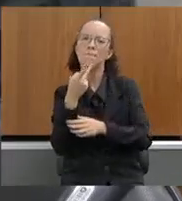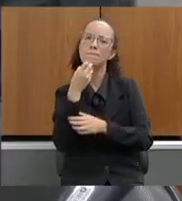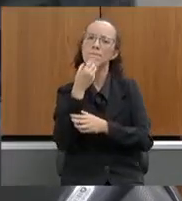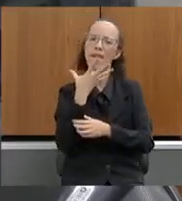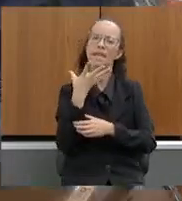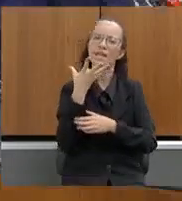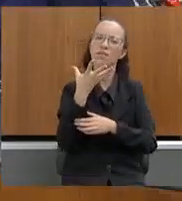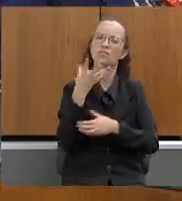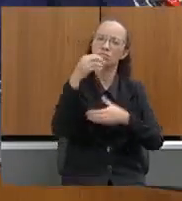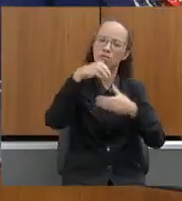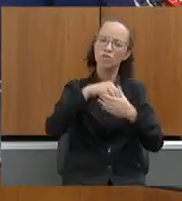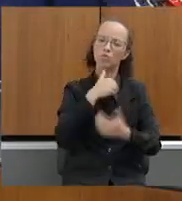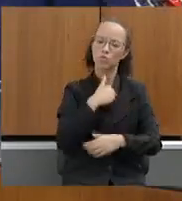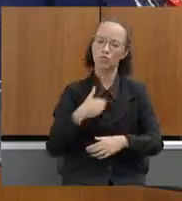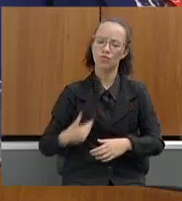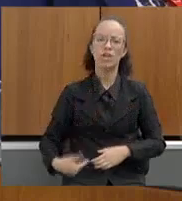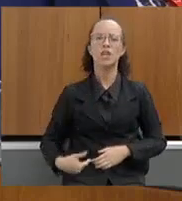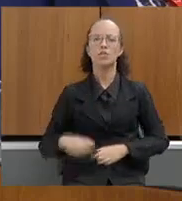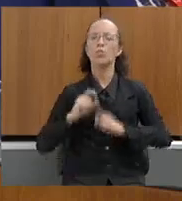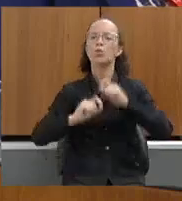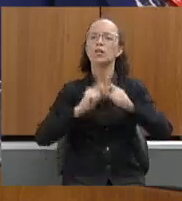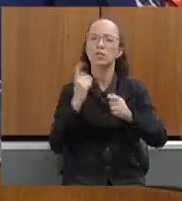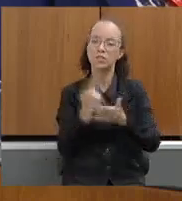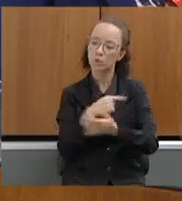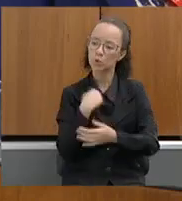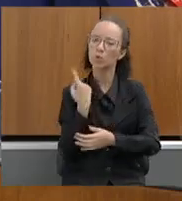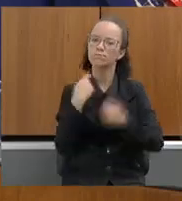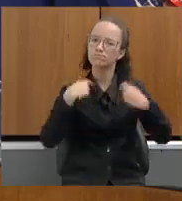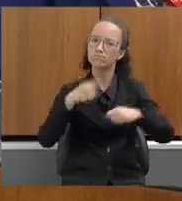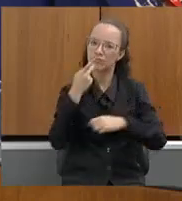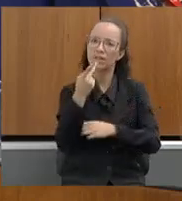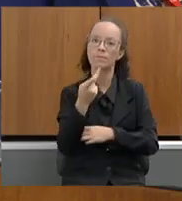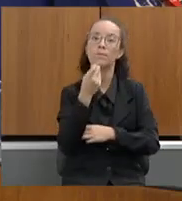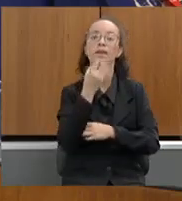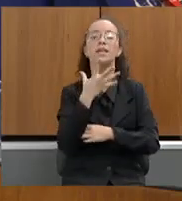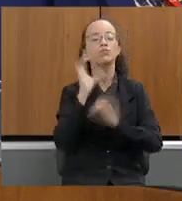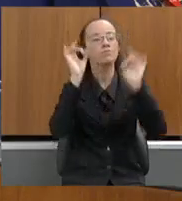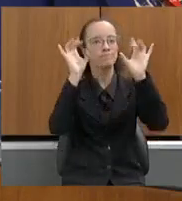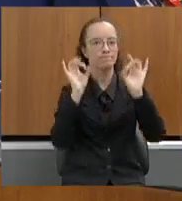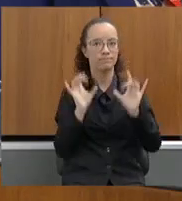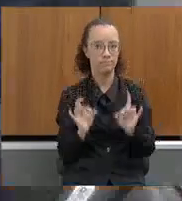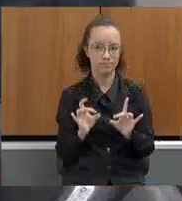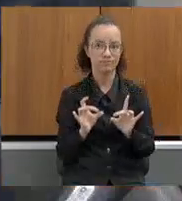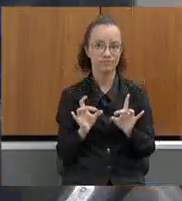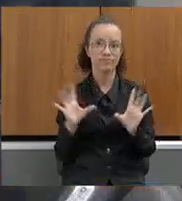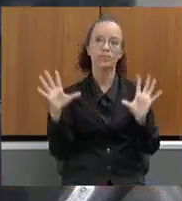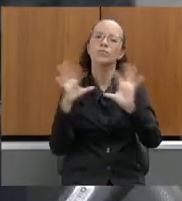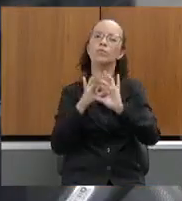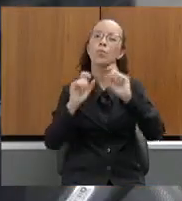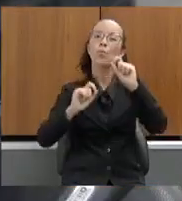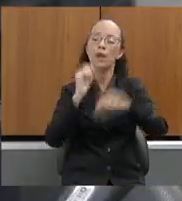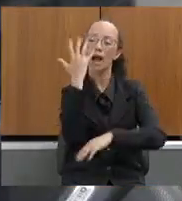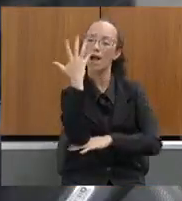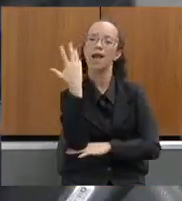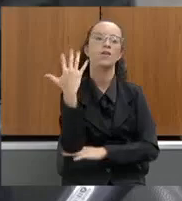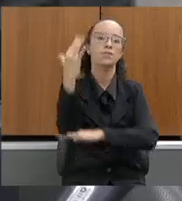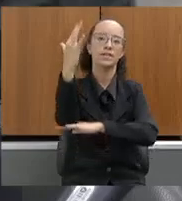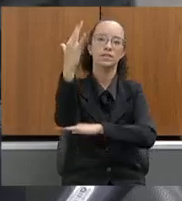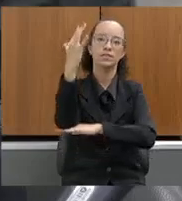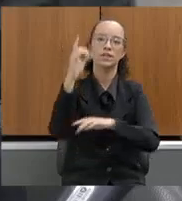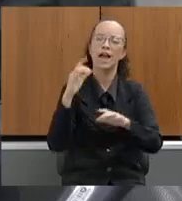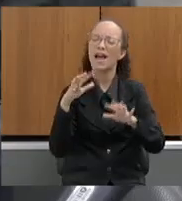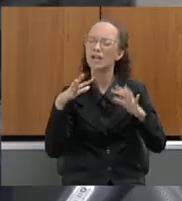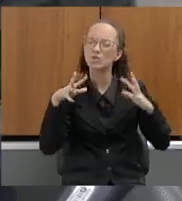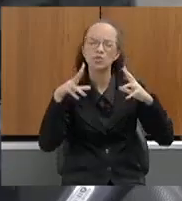governo e nas realizações que vêm sendo feitas e aqui hoje, de forma muito especial, com relação ao meio ambiente, a